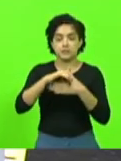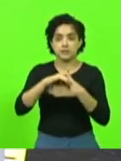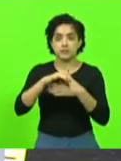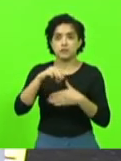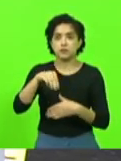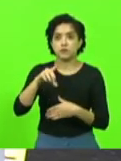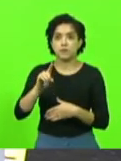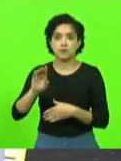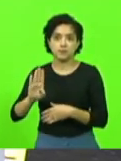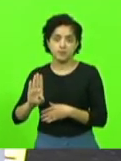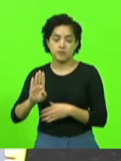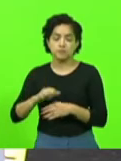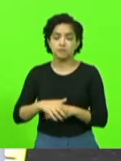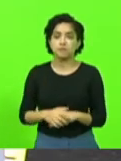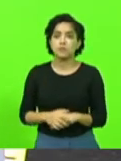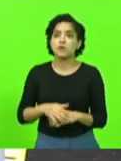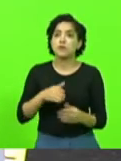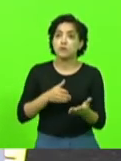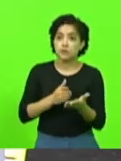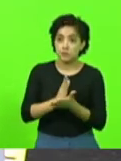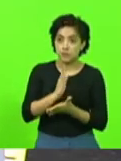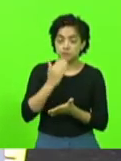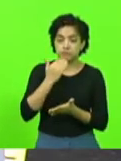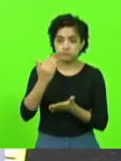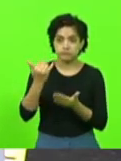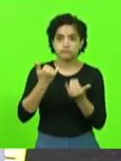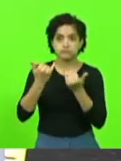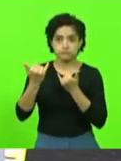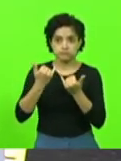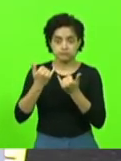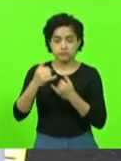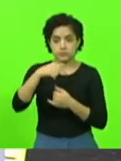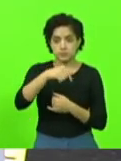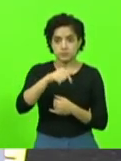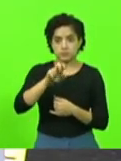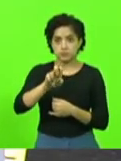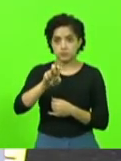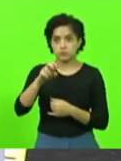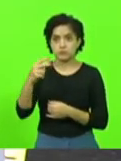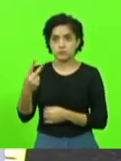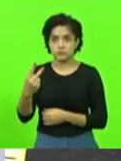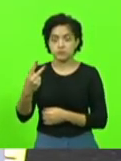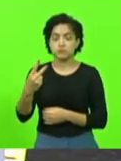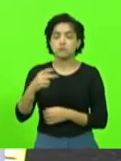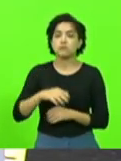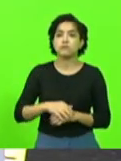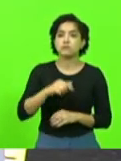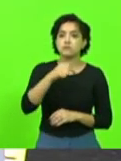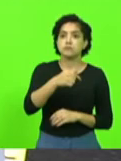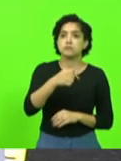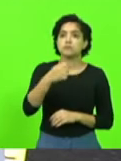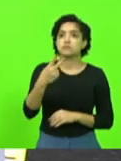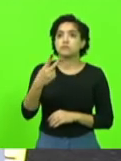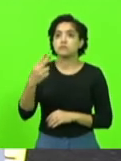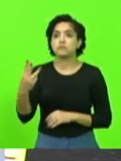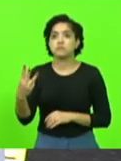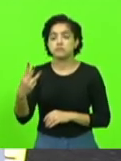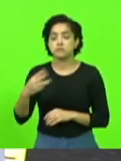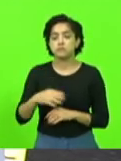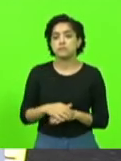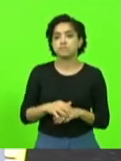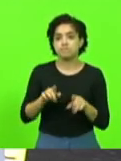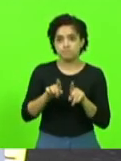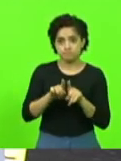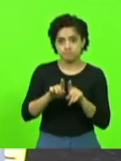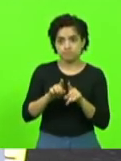Dando continuidade ao outro dia, foram aprovados os pedidos de informação nº 725-733-2021. As demais matérias deixam de ser